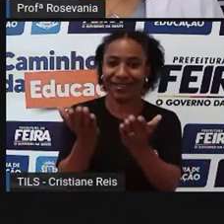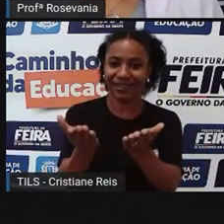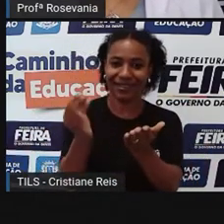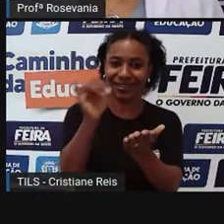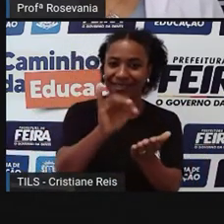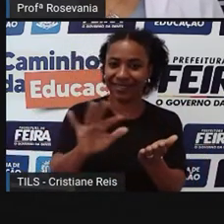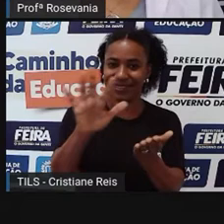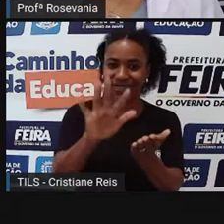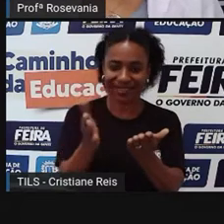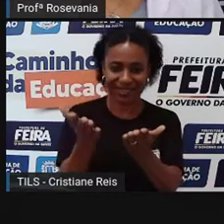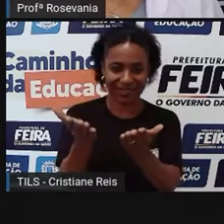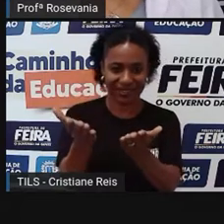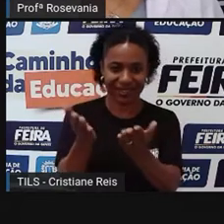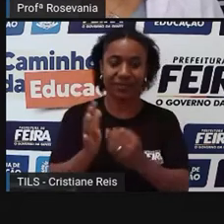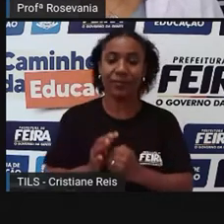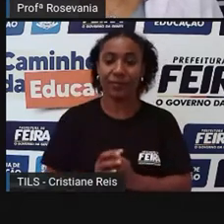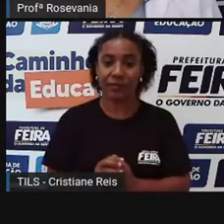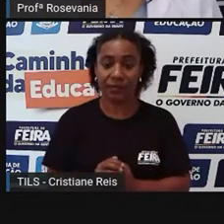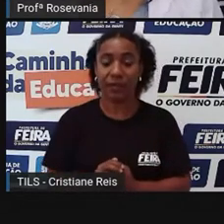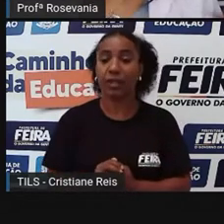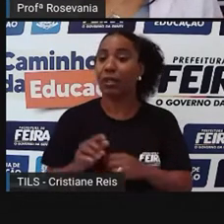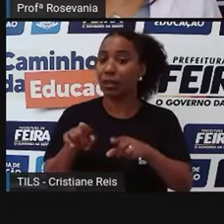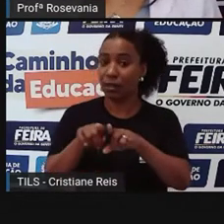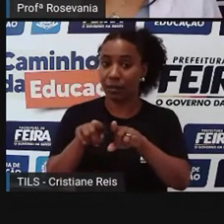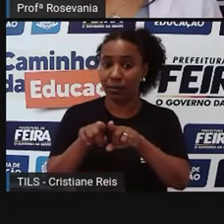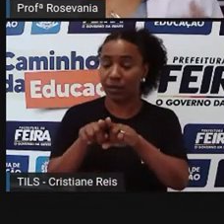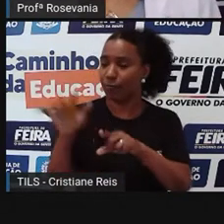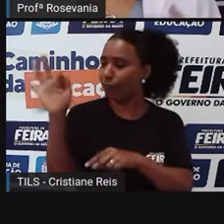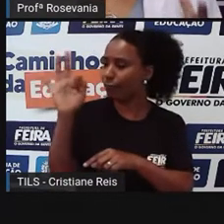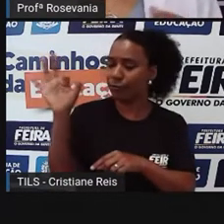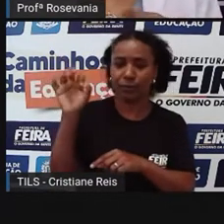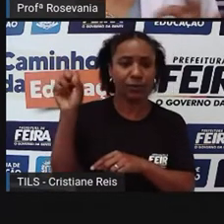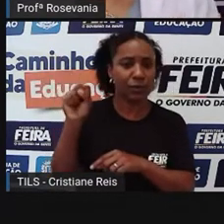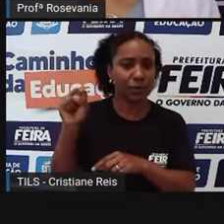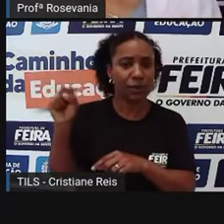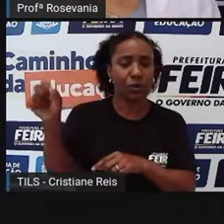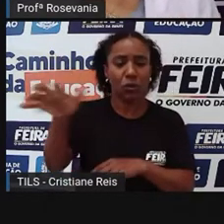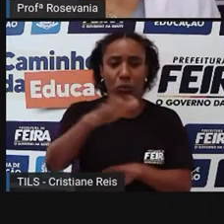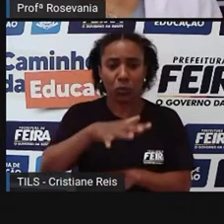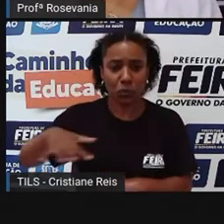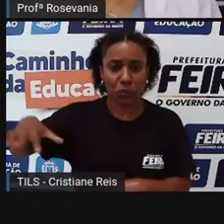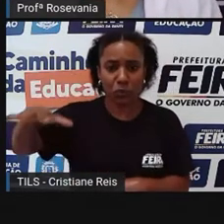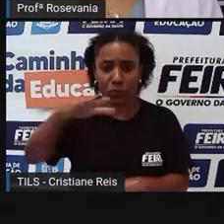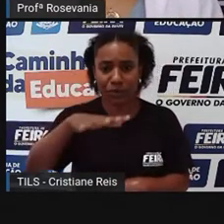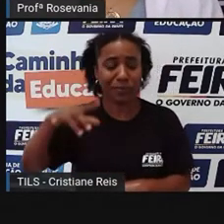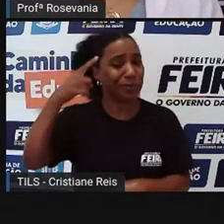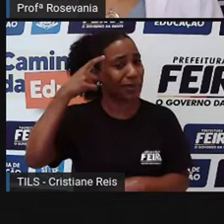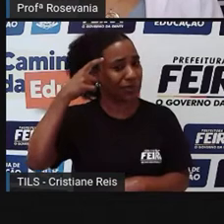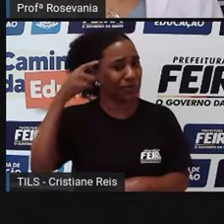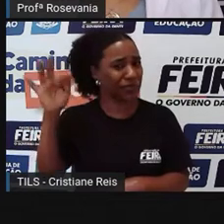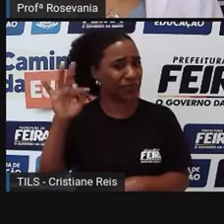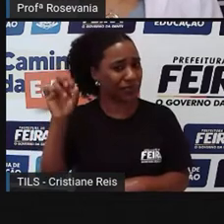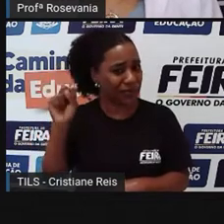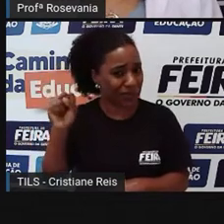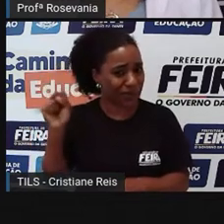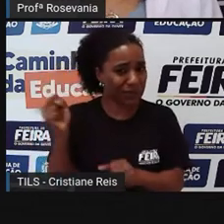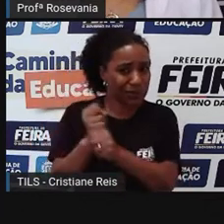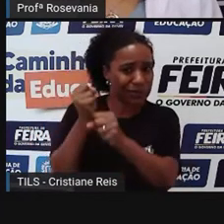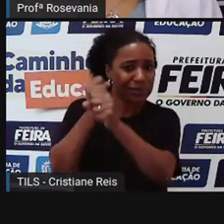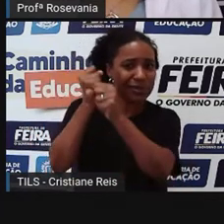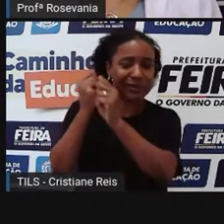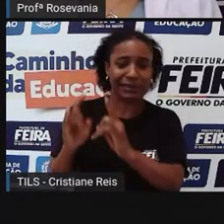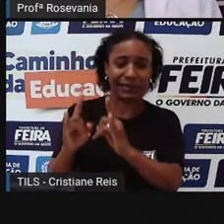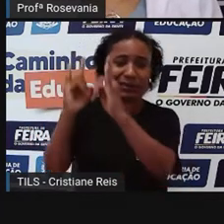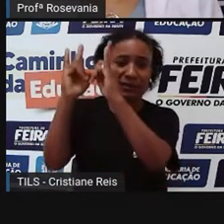Santana, devido a algumas condições naturais, durante muito tempo, se achou que não podia se construir prédio, mas pela imagem vocês já